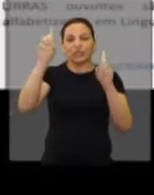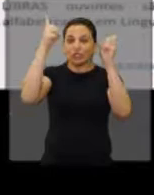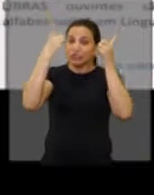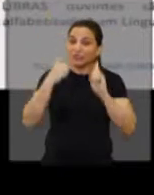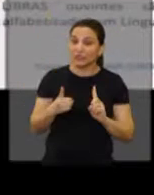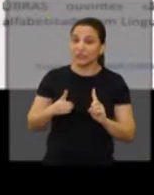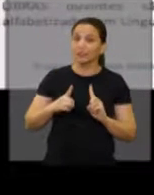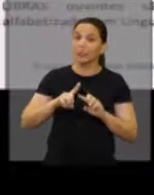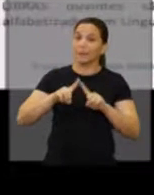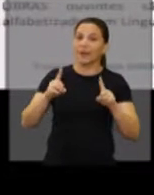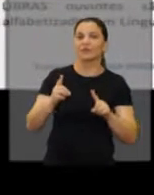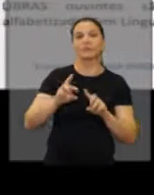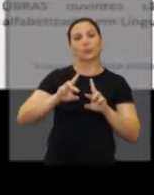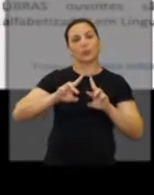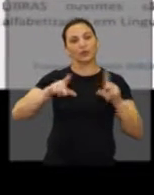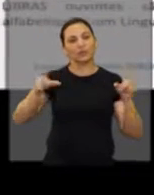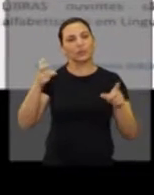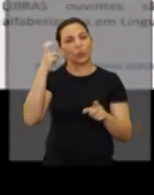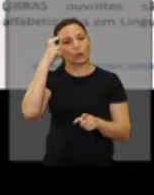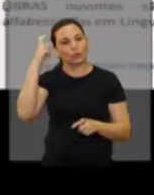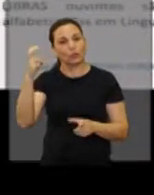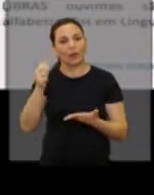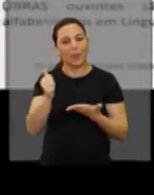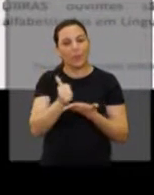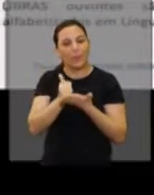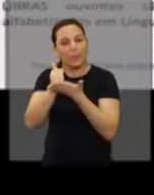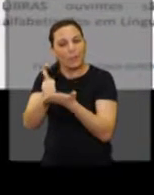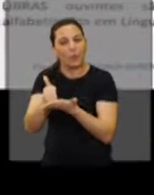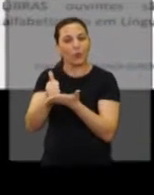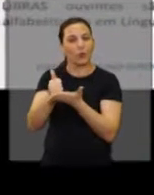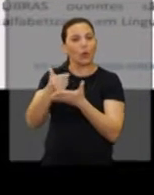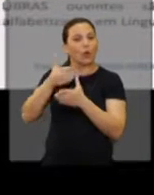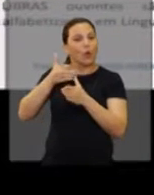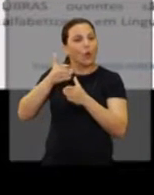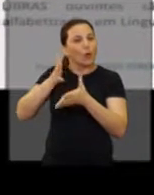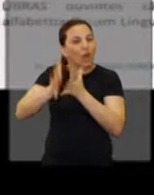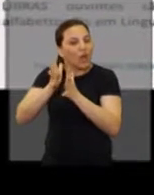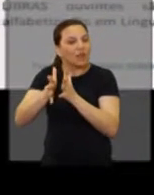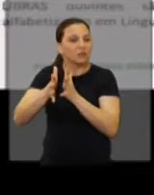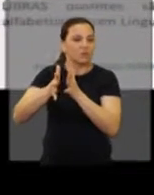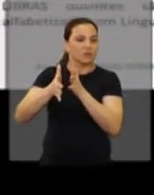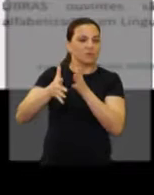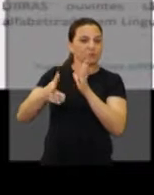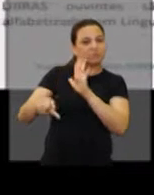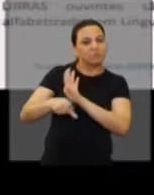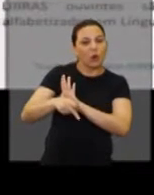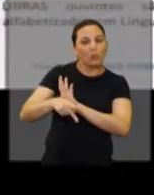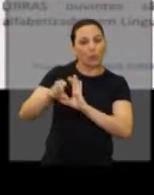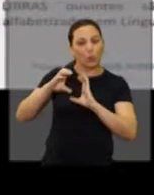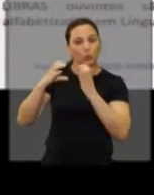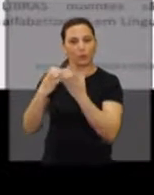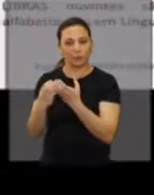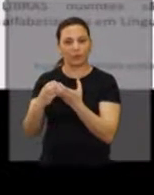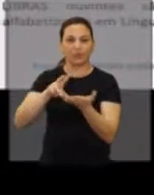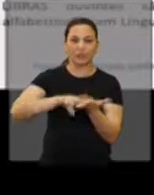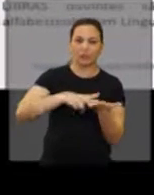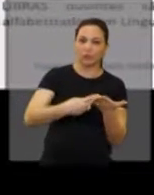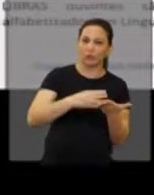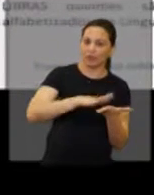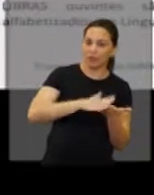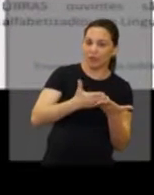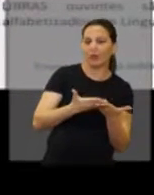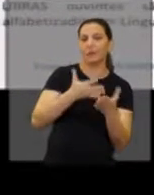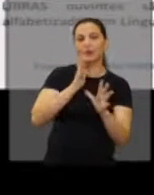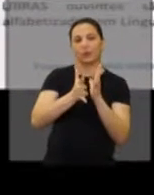e sim como uma diferença cultural pautada no uso de uma língua sinalizada via sujeito textual. Intérpretes e traditores em